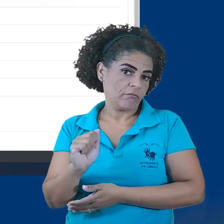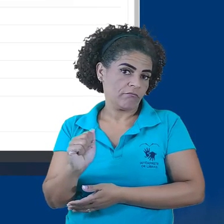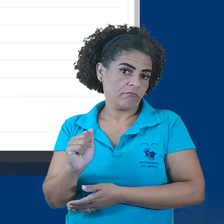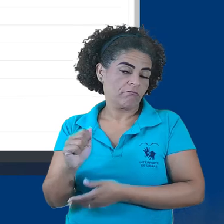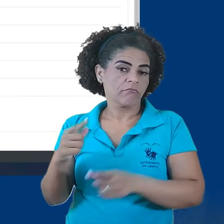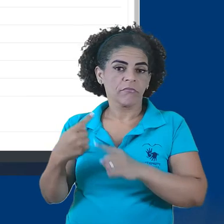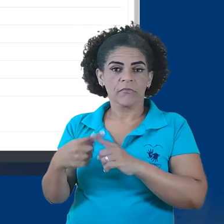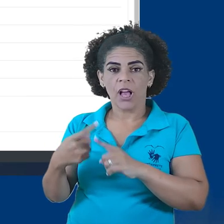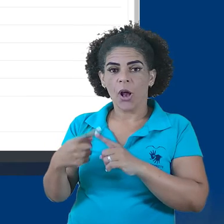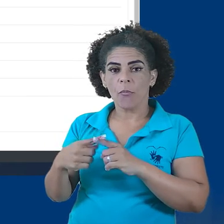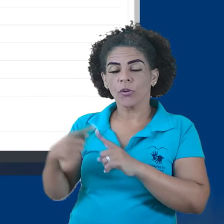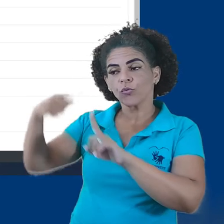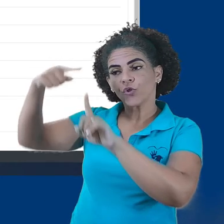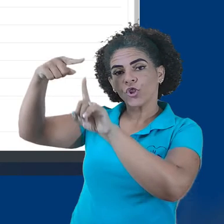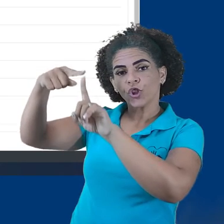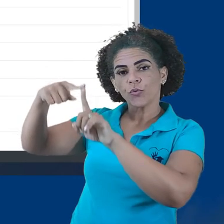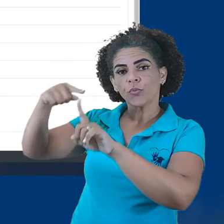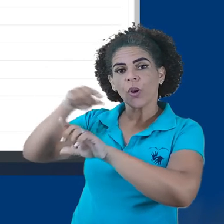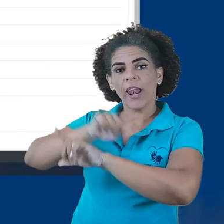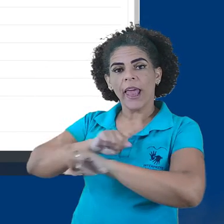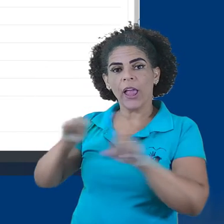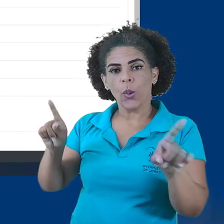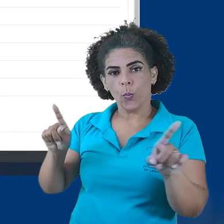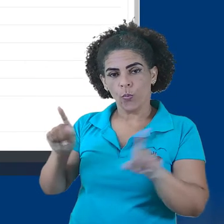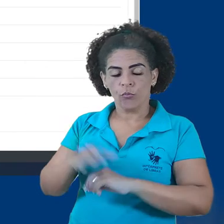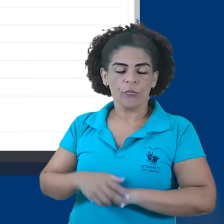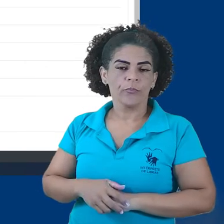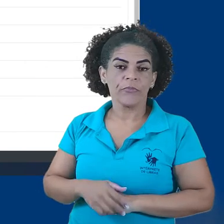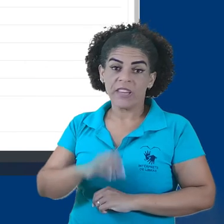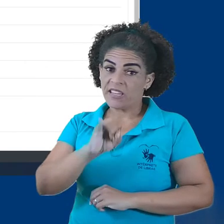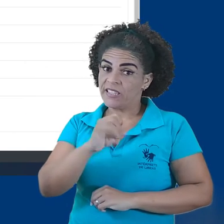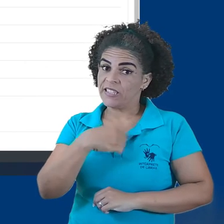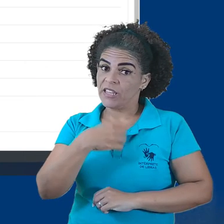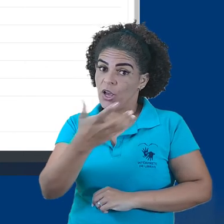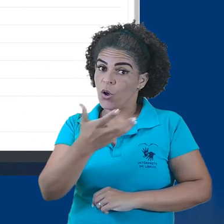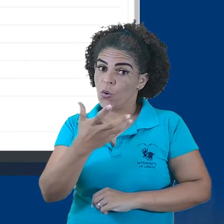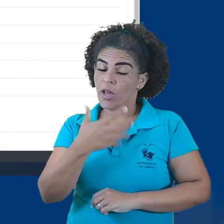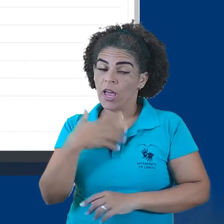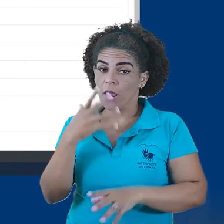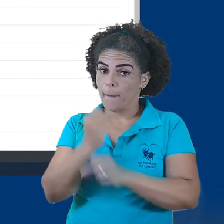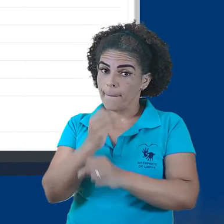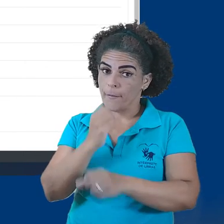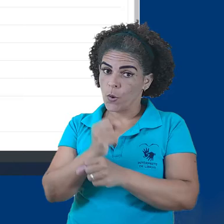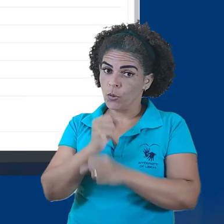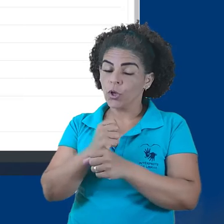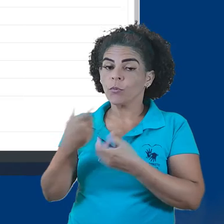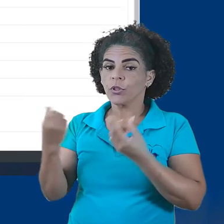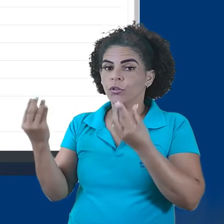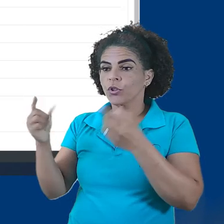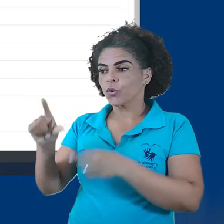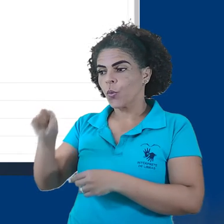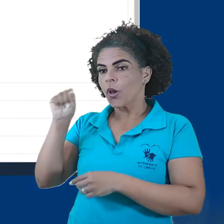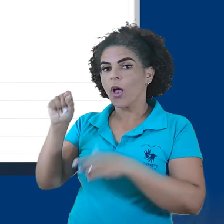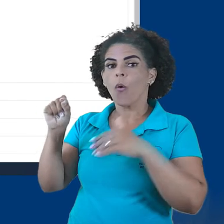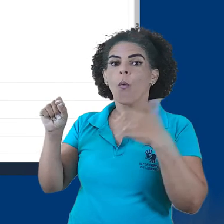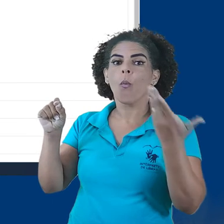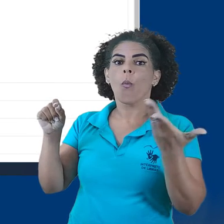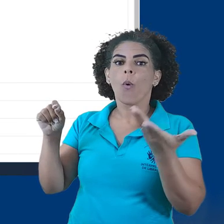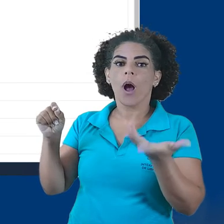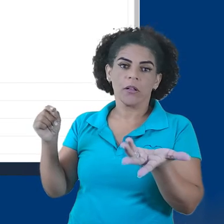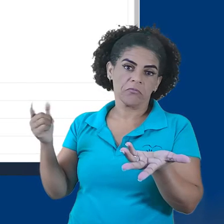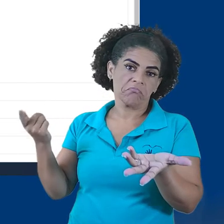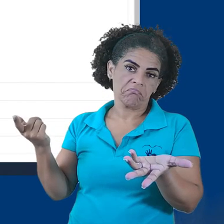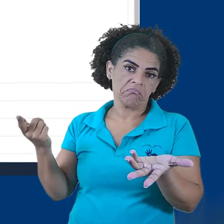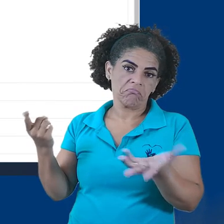é avaliativa. Eu poderia colocar, então, como tipo de nota, nenhum. Se eu quero que minha nota valha pontos,